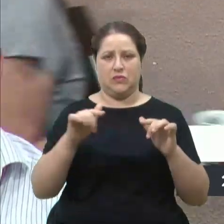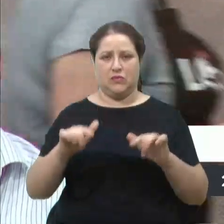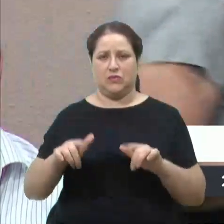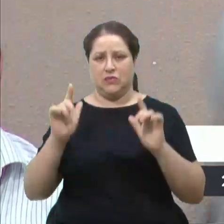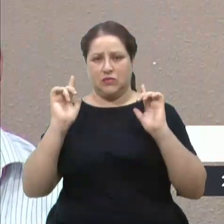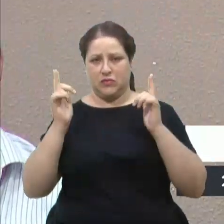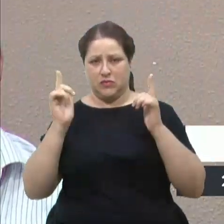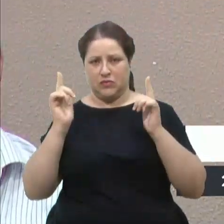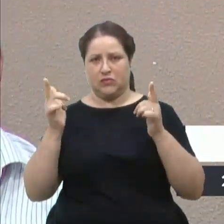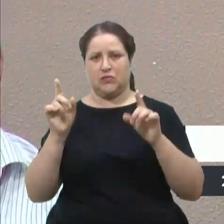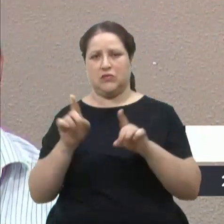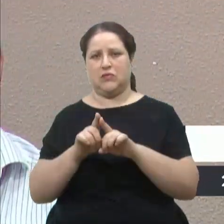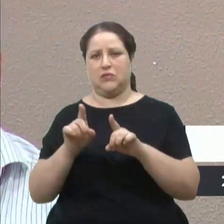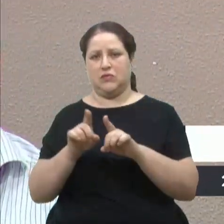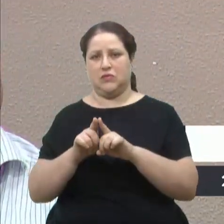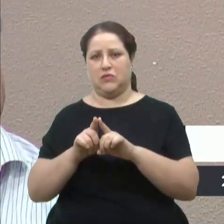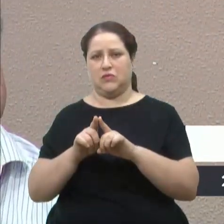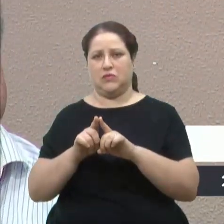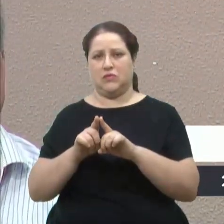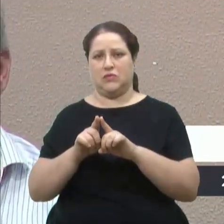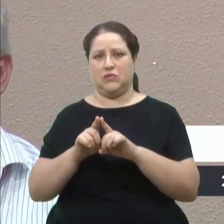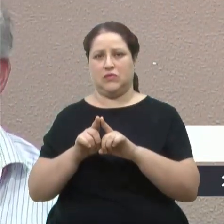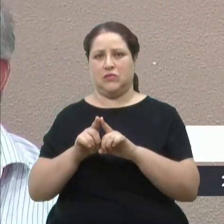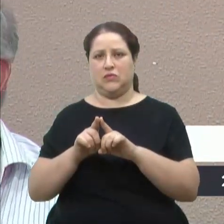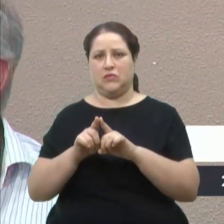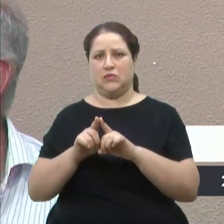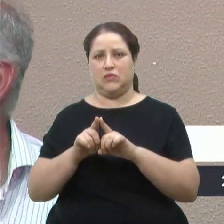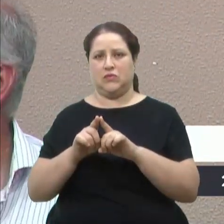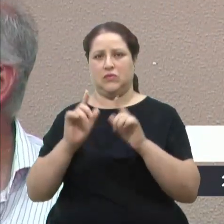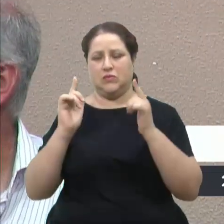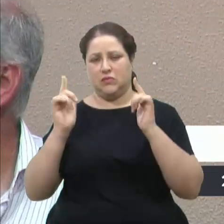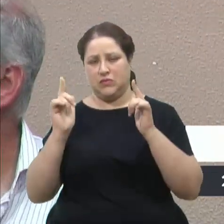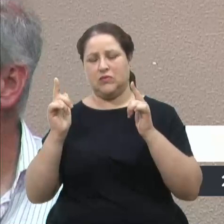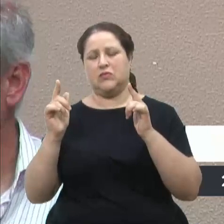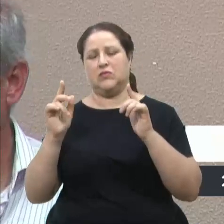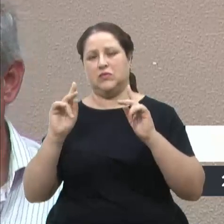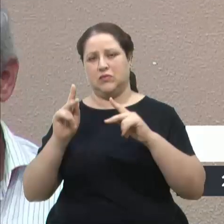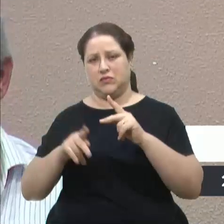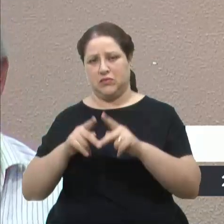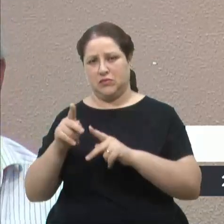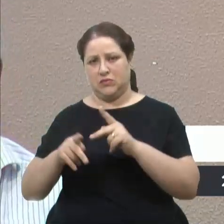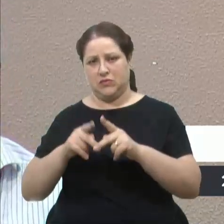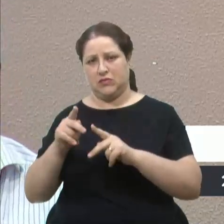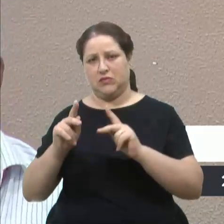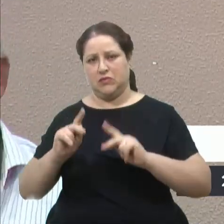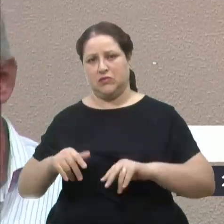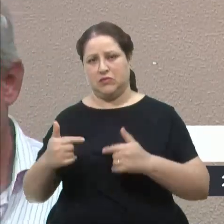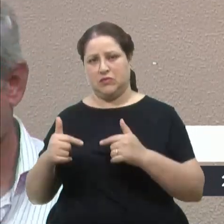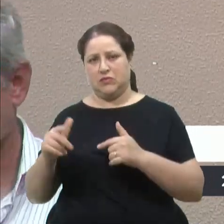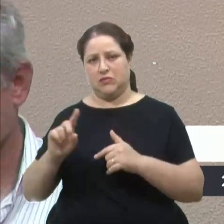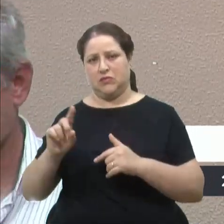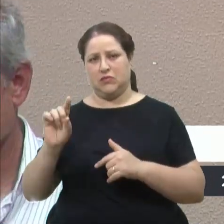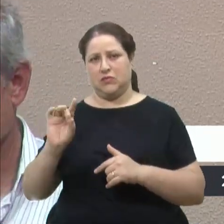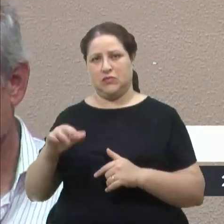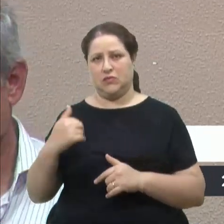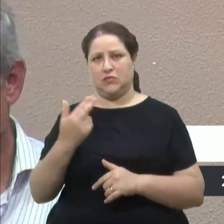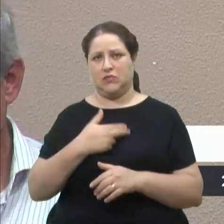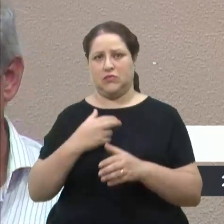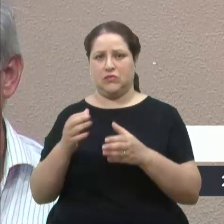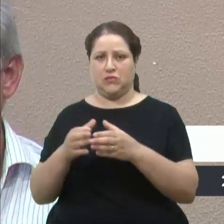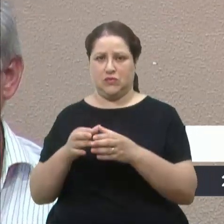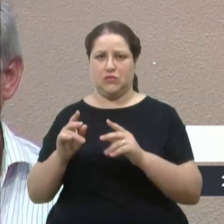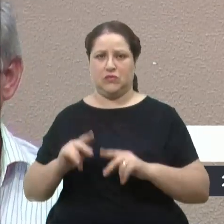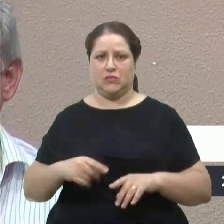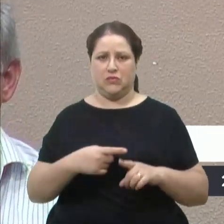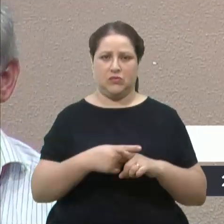também o entendimento para a nossa população, para os nossos trabalhadores, que não é só da nossa categoria. Tem gente que é sócio,